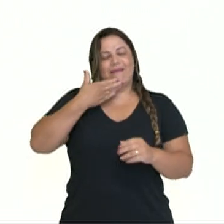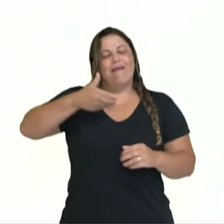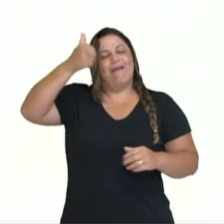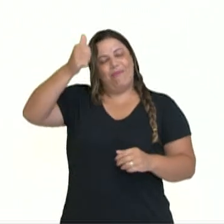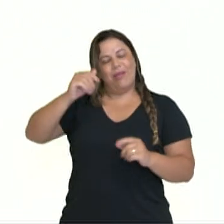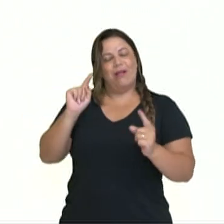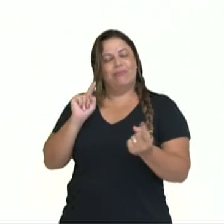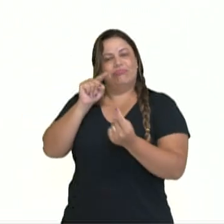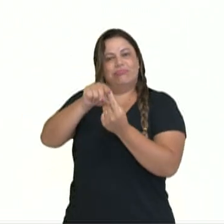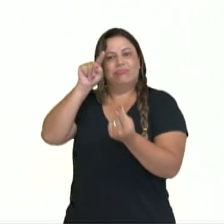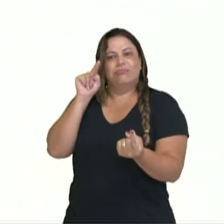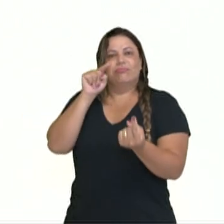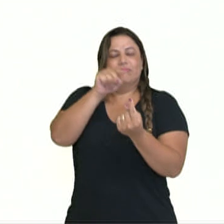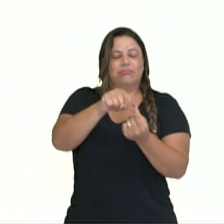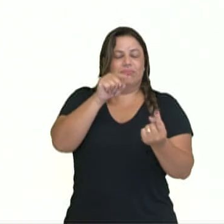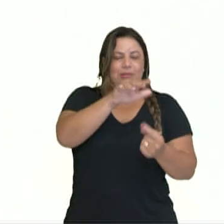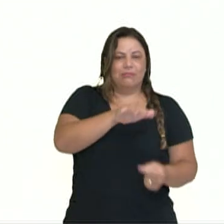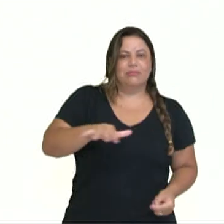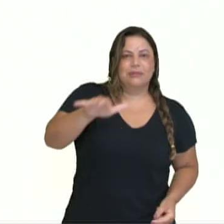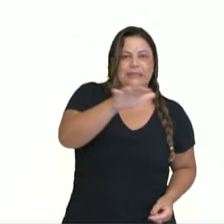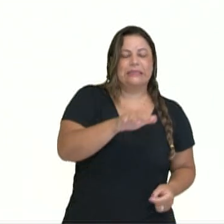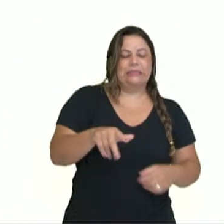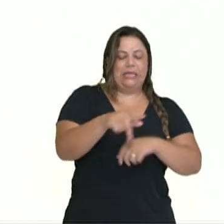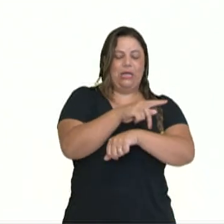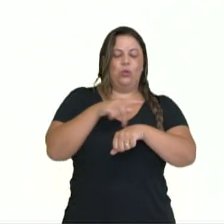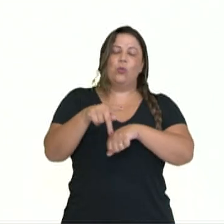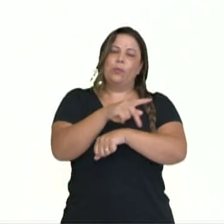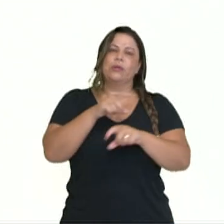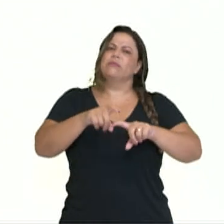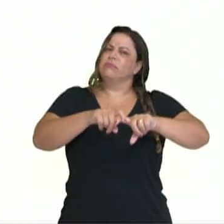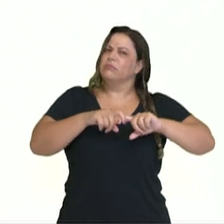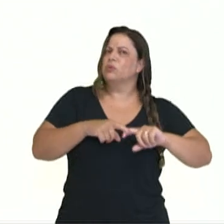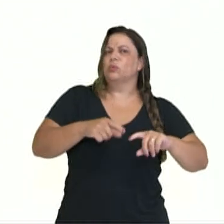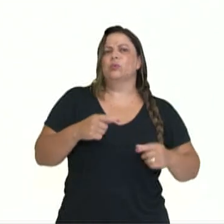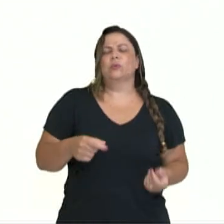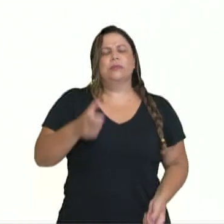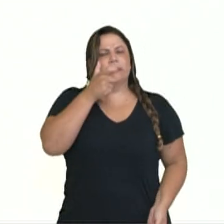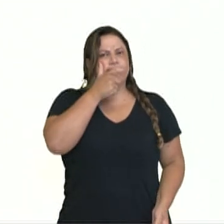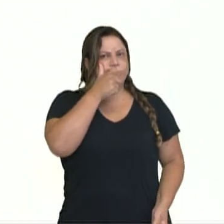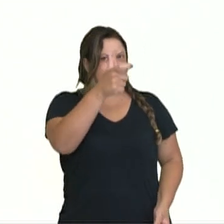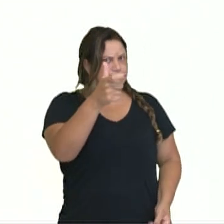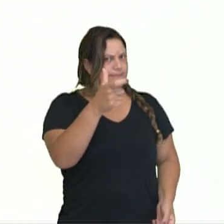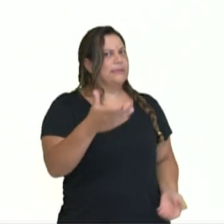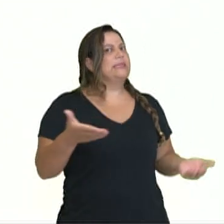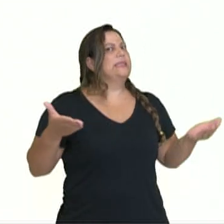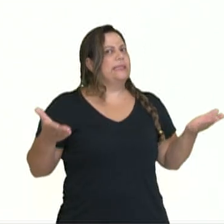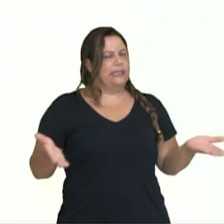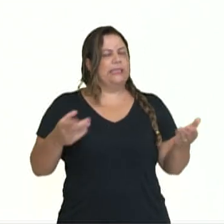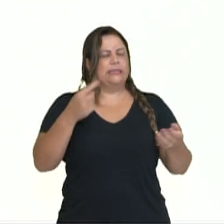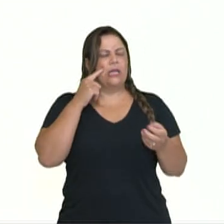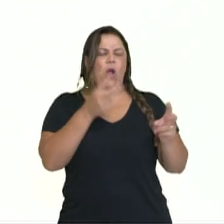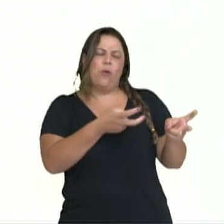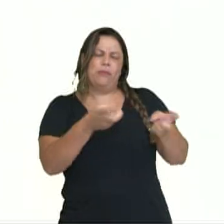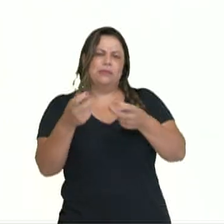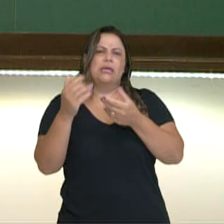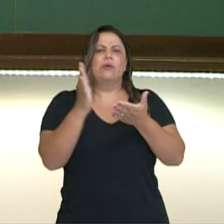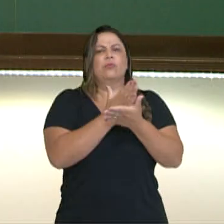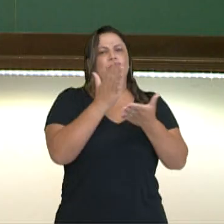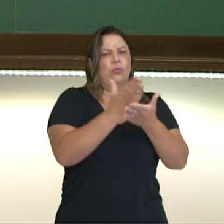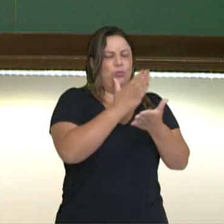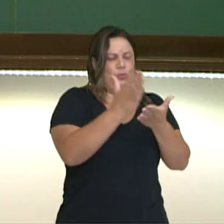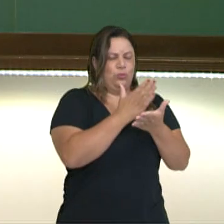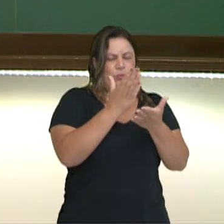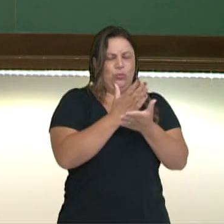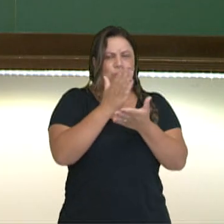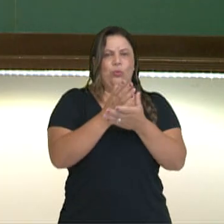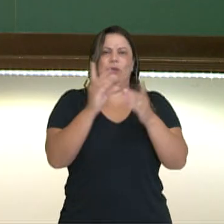atingindo dentro do cenário daquele país. Por isso, é um organismo muito interessante. Observe seu livro didático, eu tenho certeza certeza que você vai